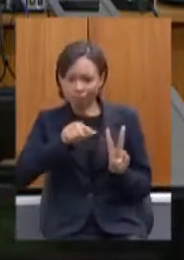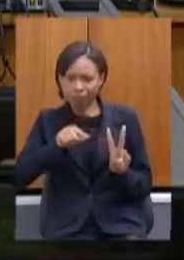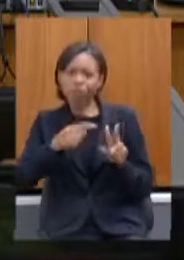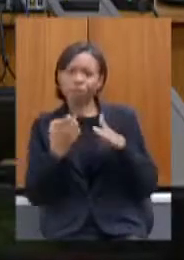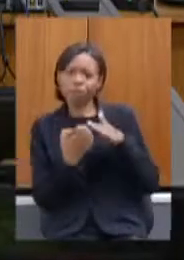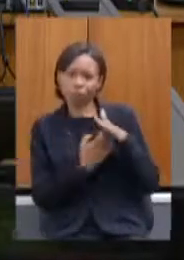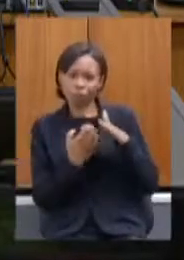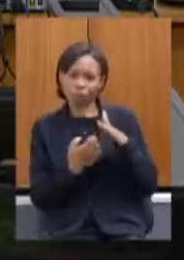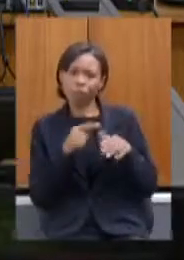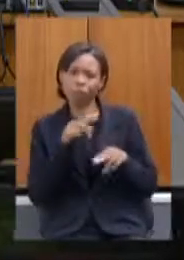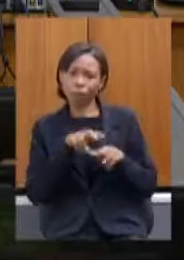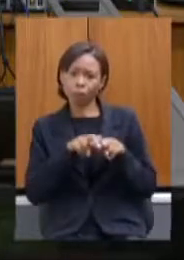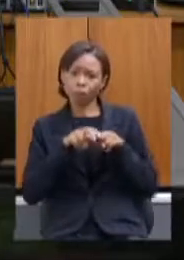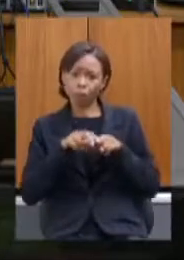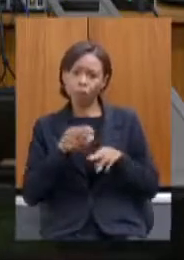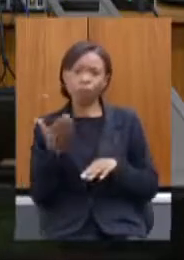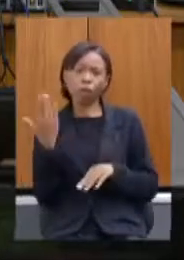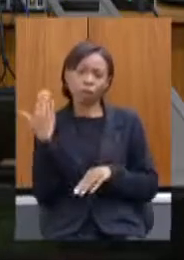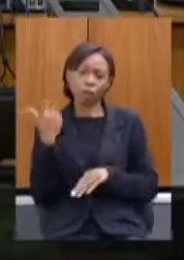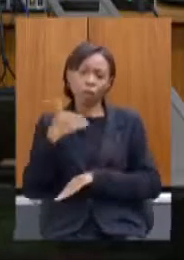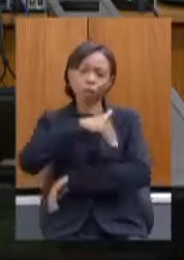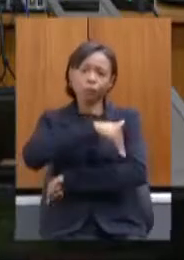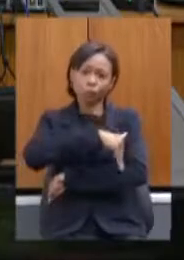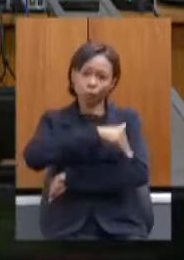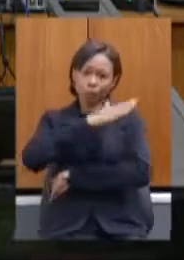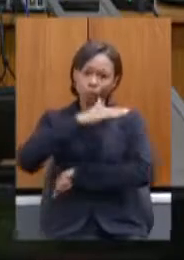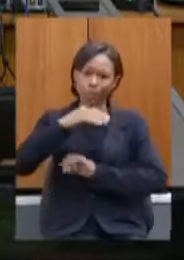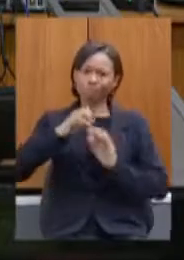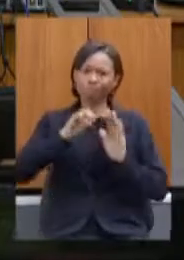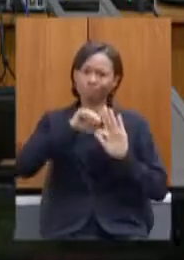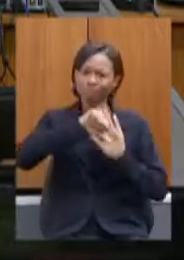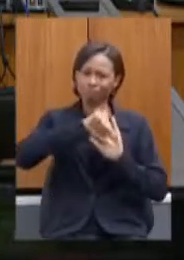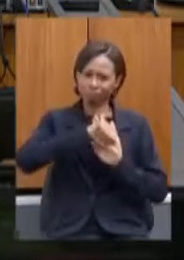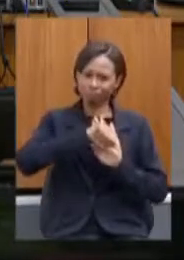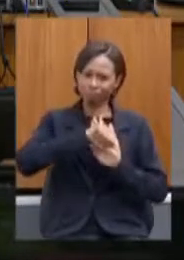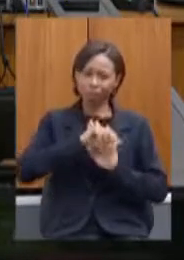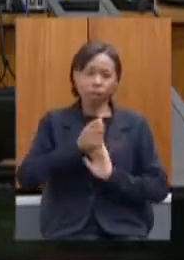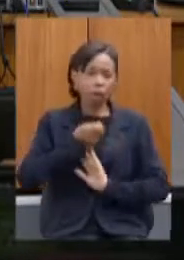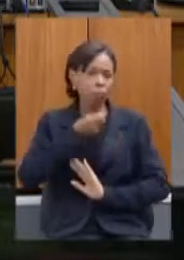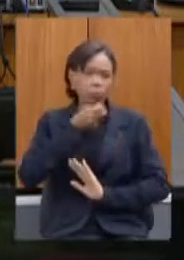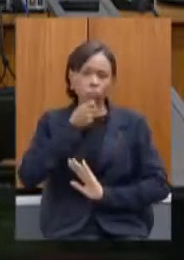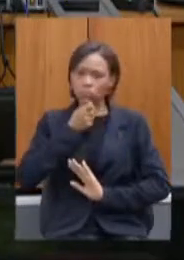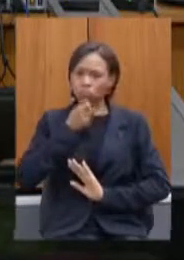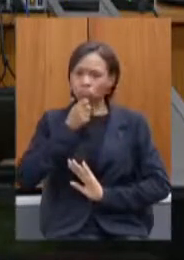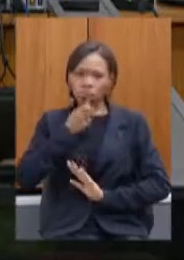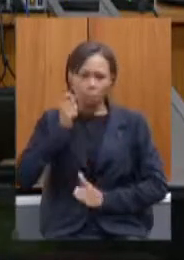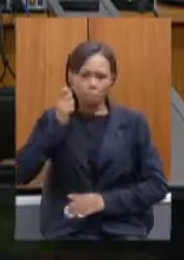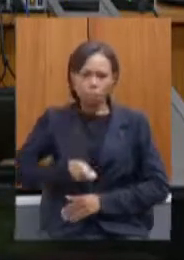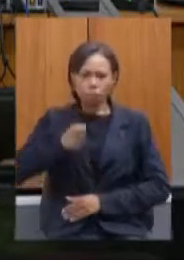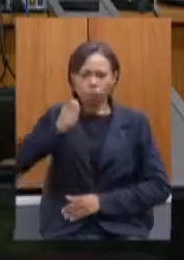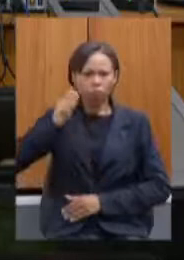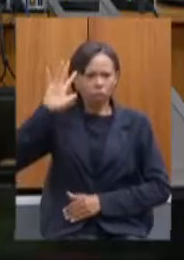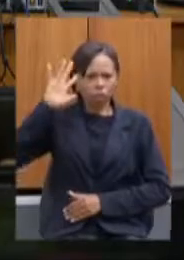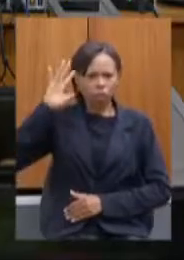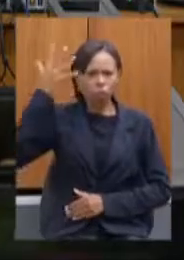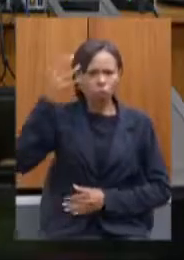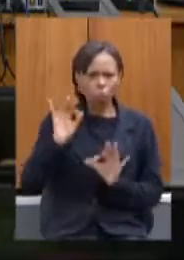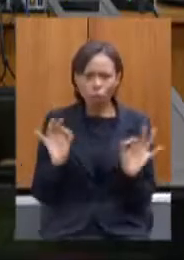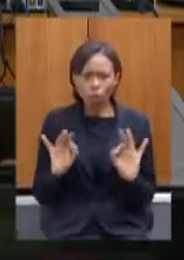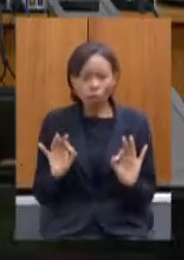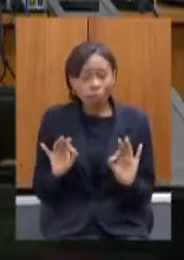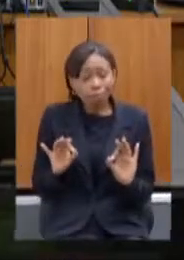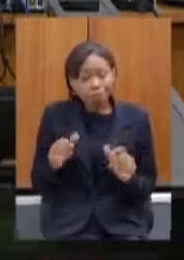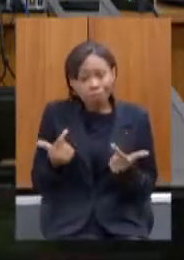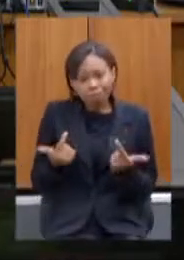Brumadinho enquanto não se bate um martelo não há acordo feito não há